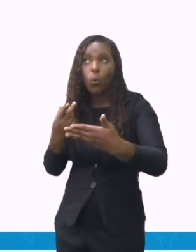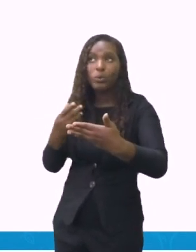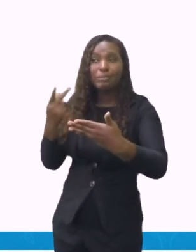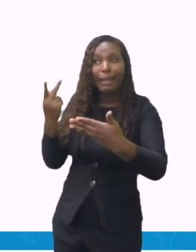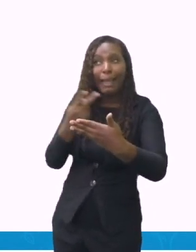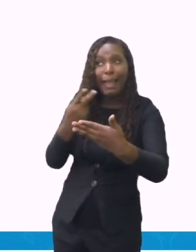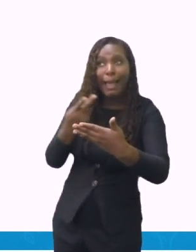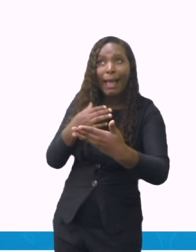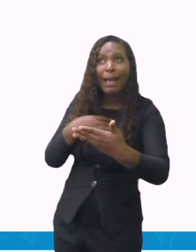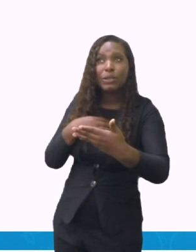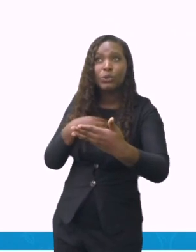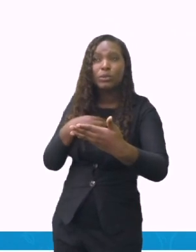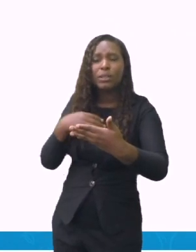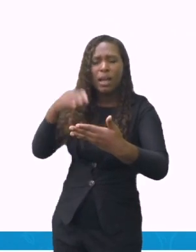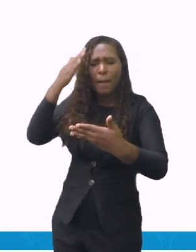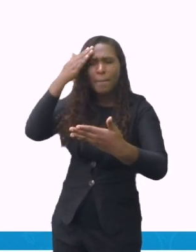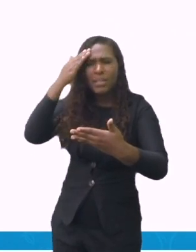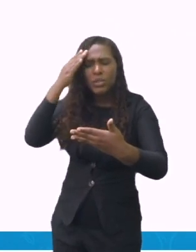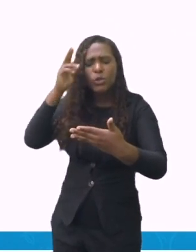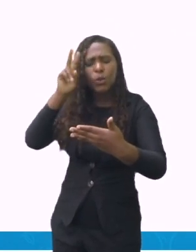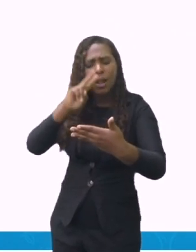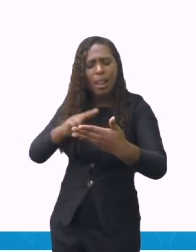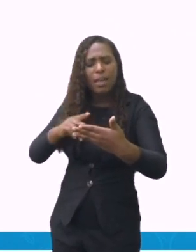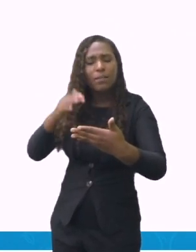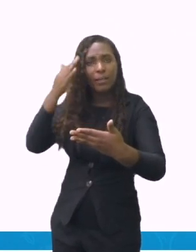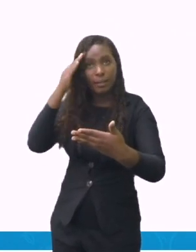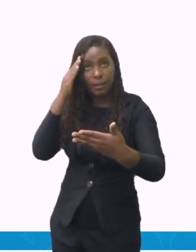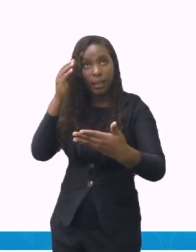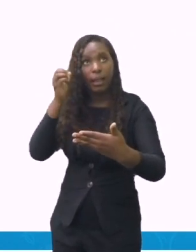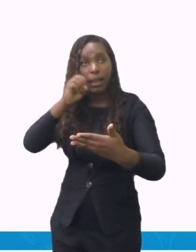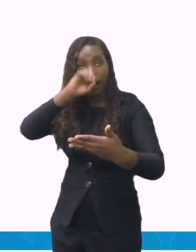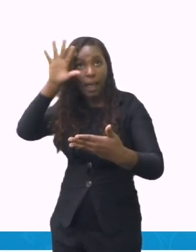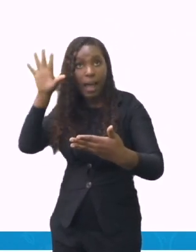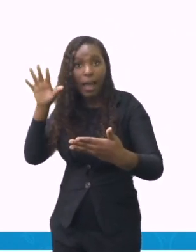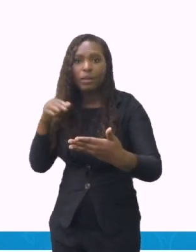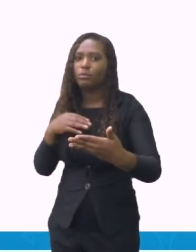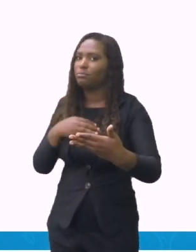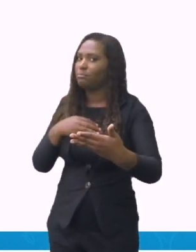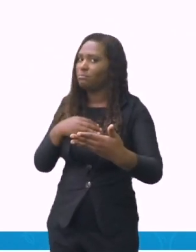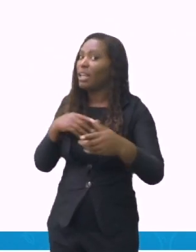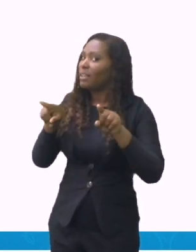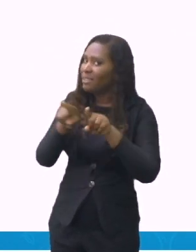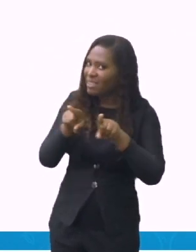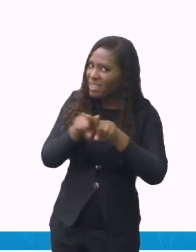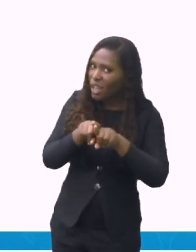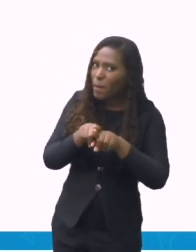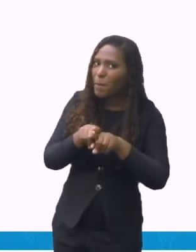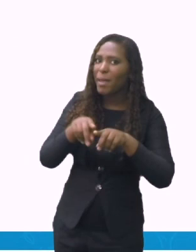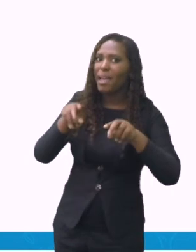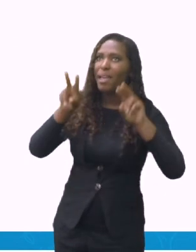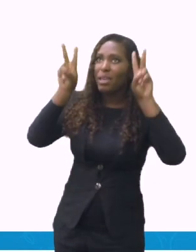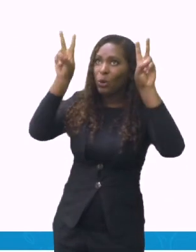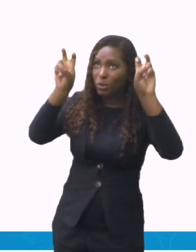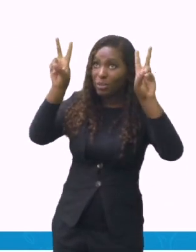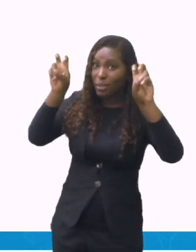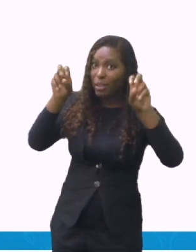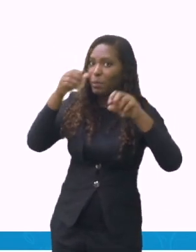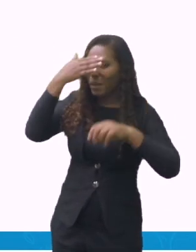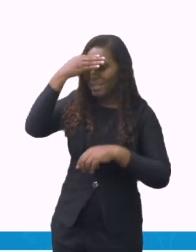receita? E não se esqueça do título. Se você esquece o título, a pessoa não sabe sobre o que aqueles